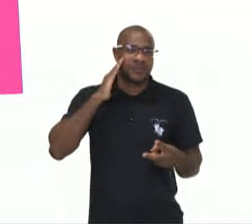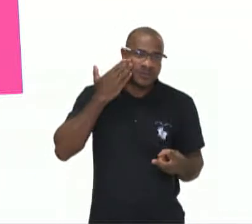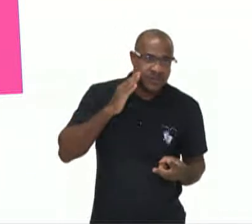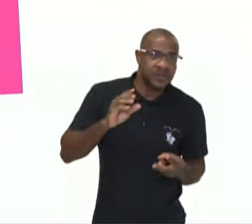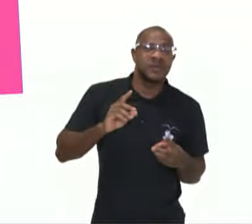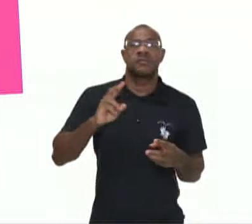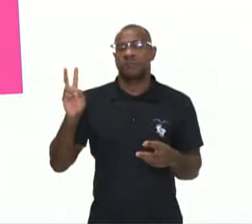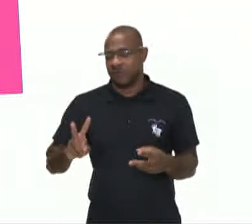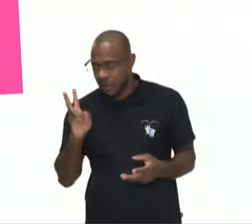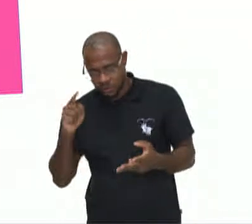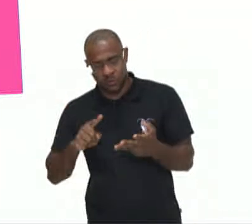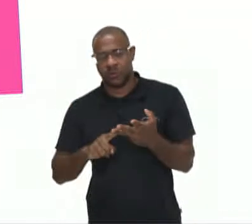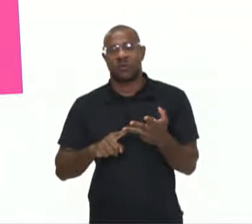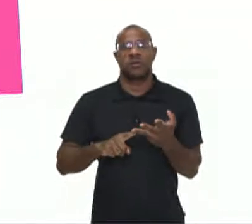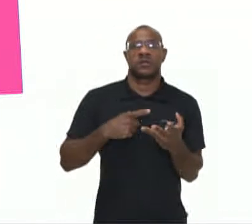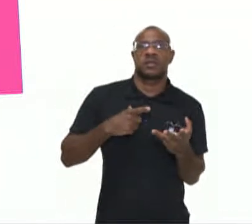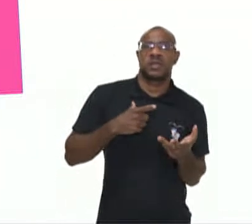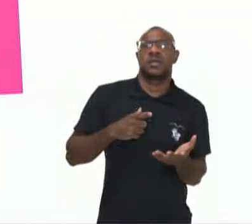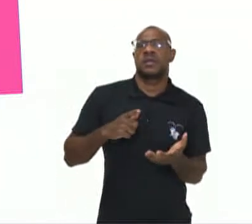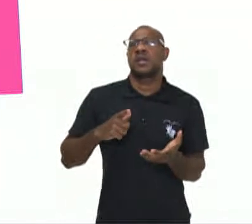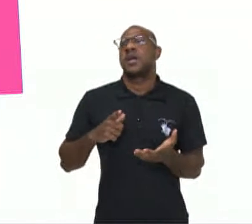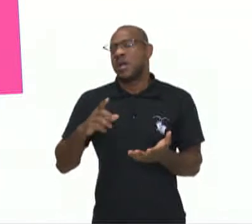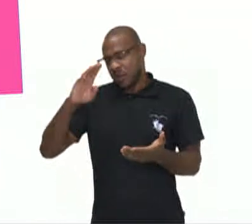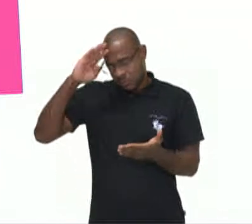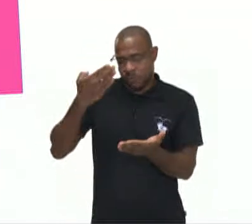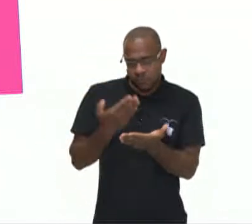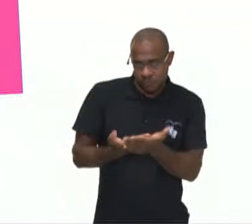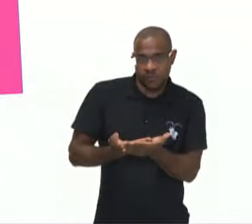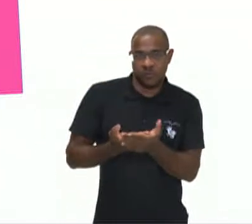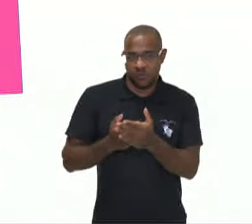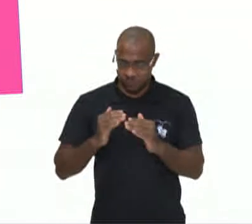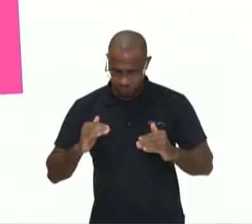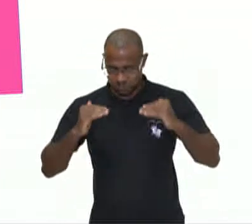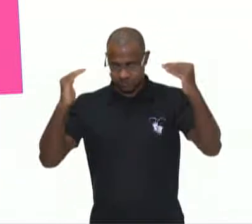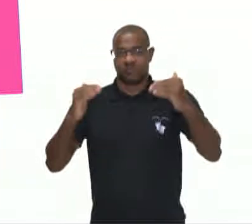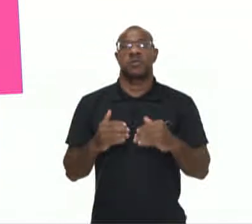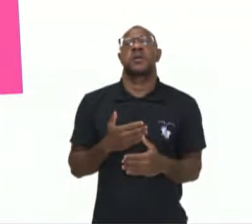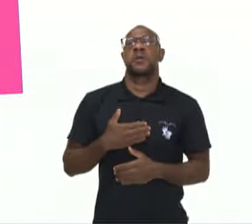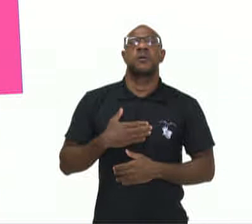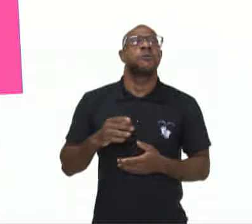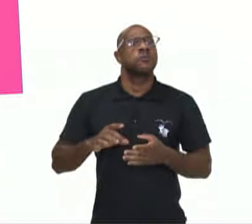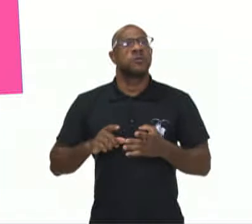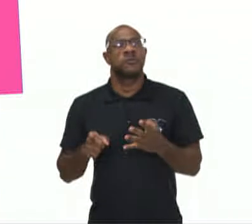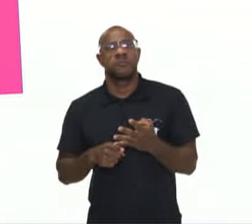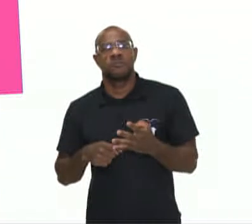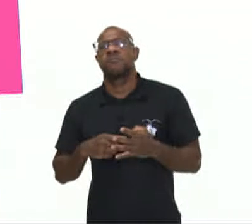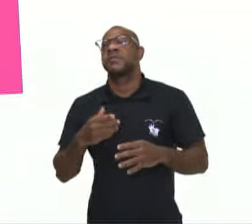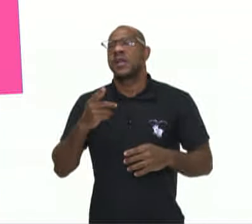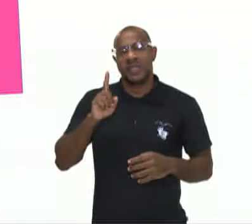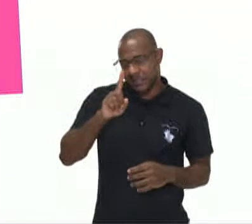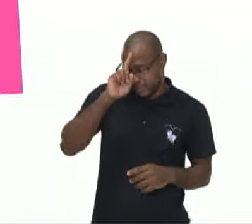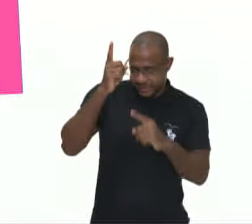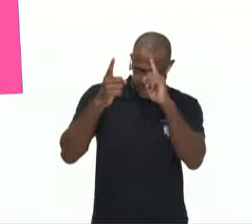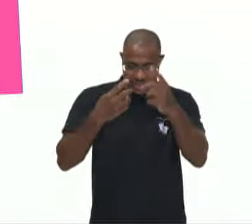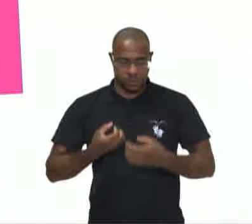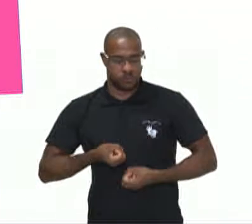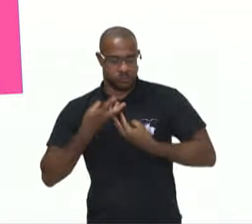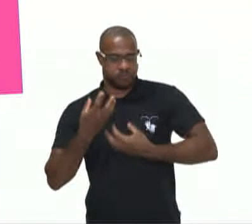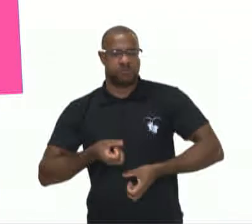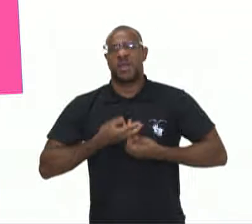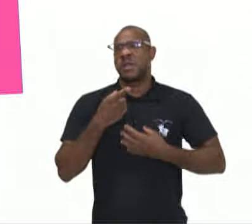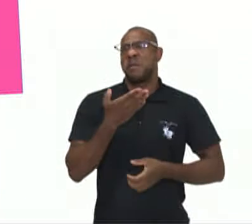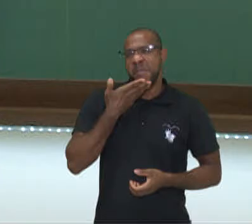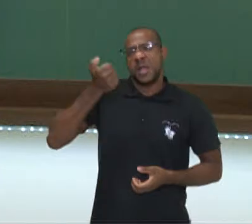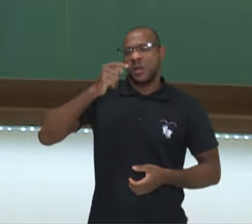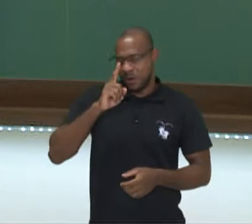o nosso valor, gera maior autoconfiança, nos permite melhorar as nossas ideias, expressar melhor